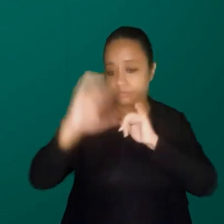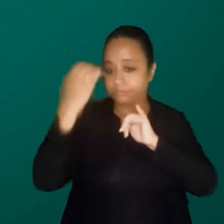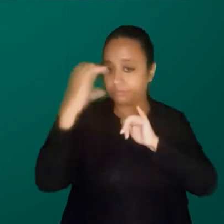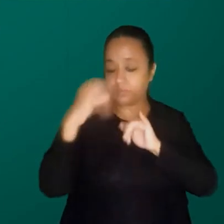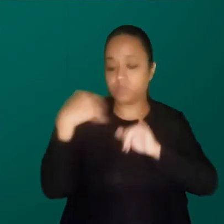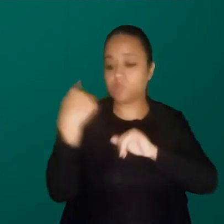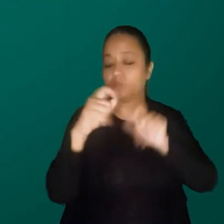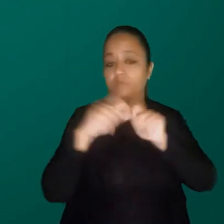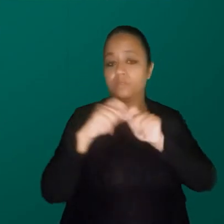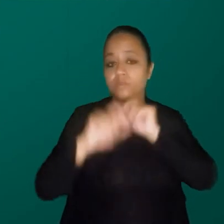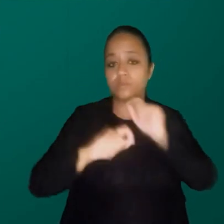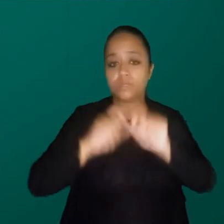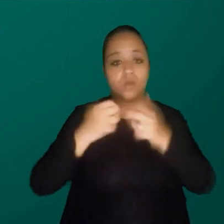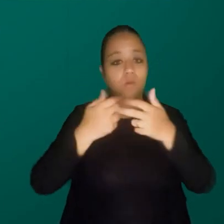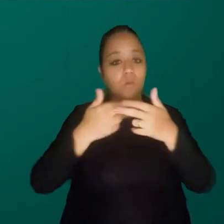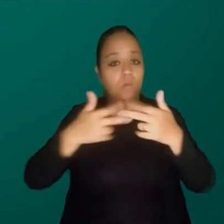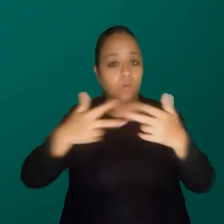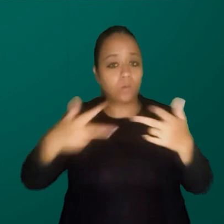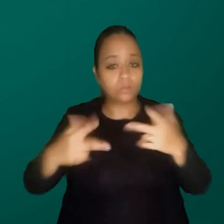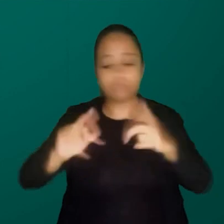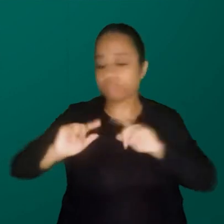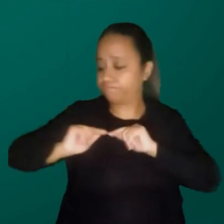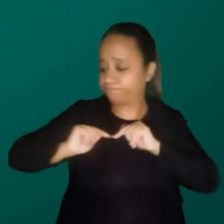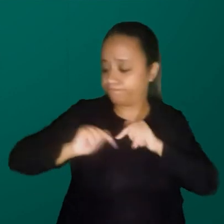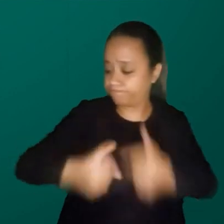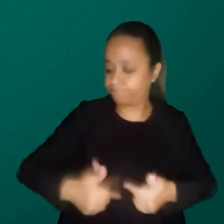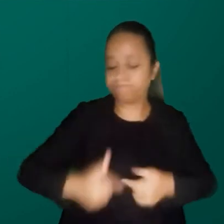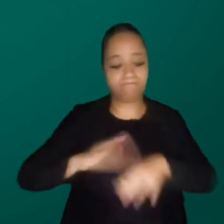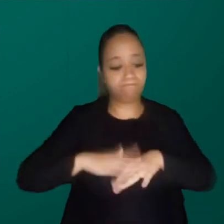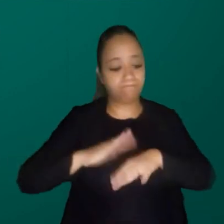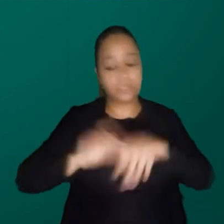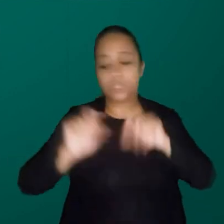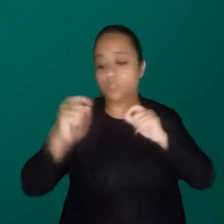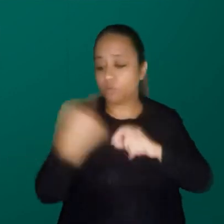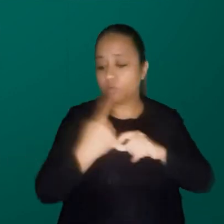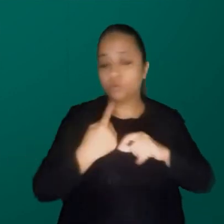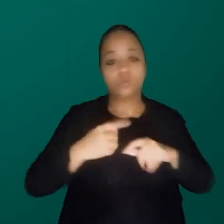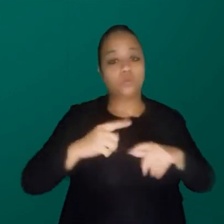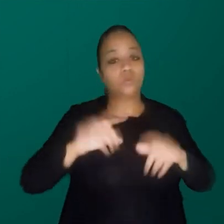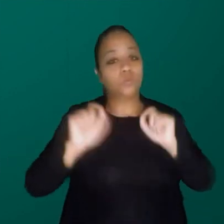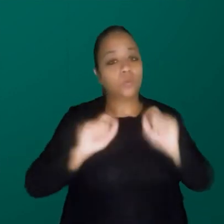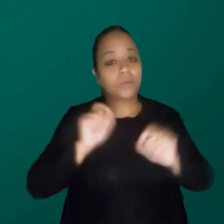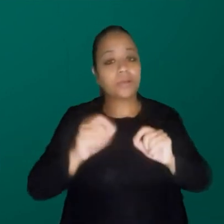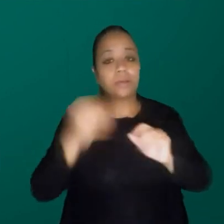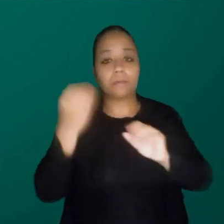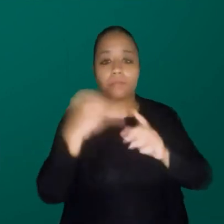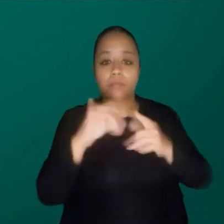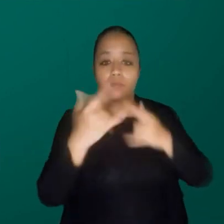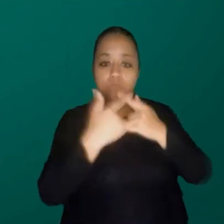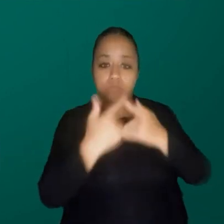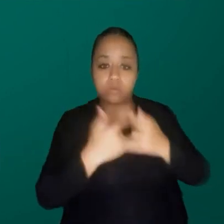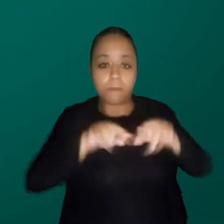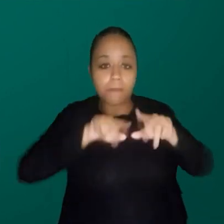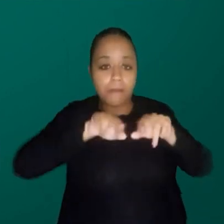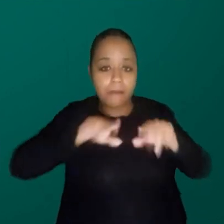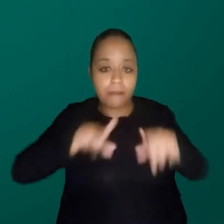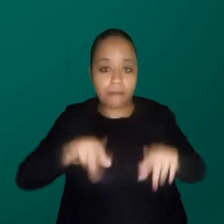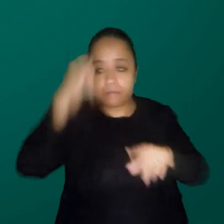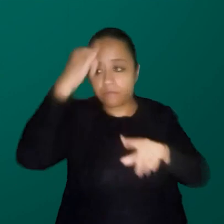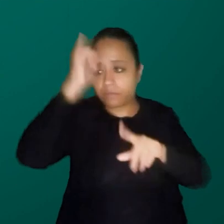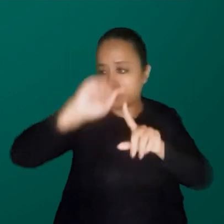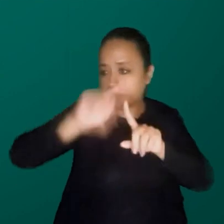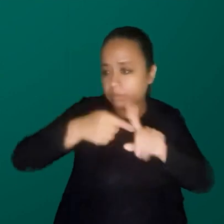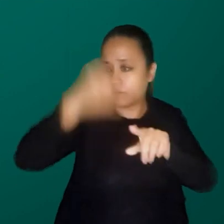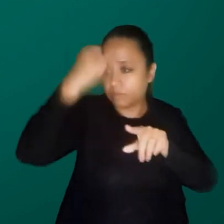científica, gente tem feito coisas um pouco ousadas, talvez, a gente tem colocado preservativos diversos,